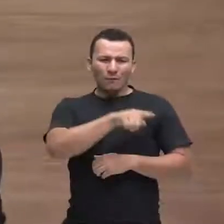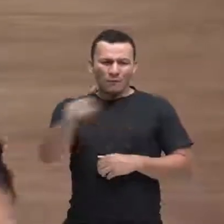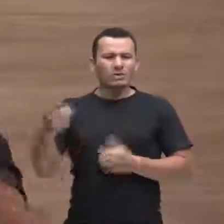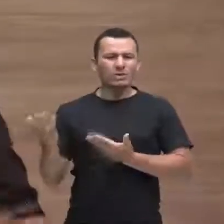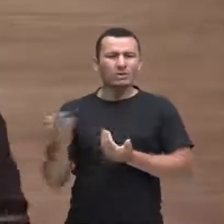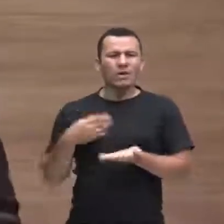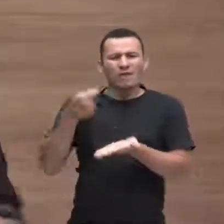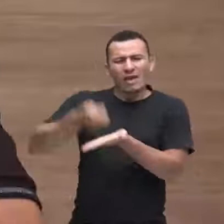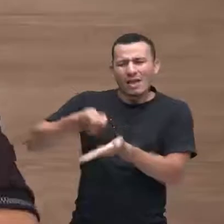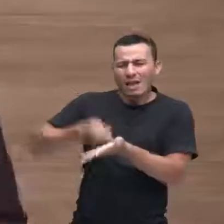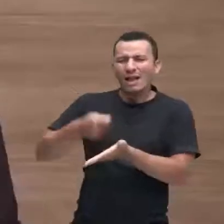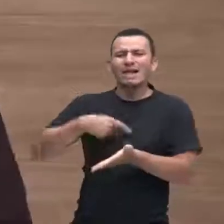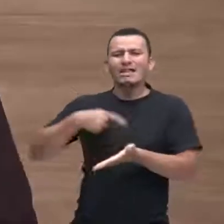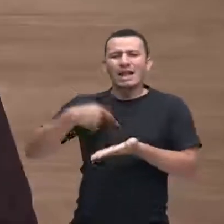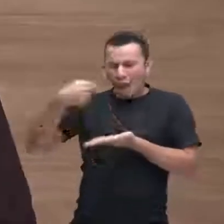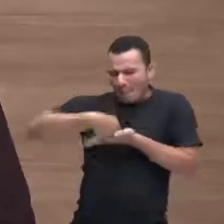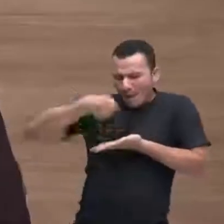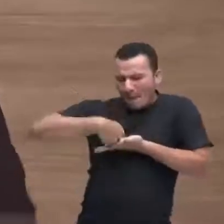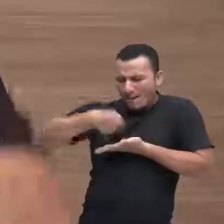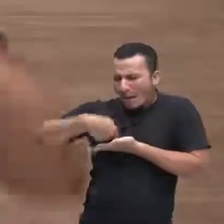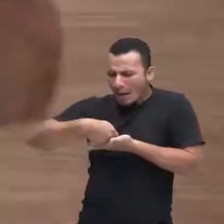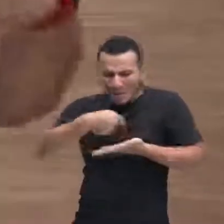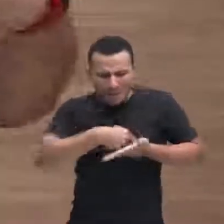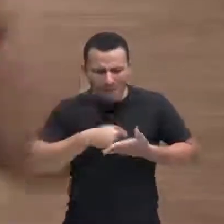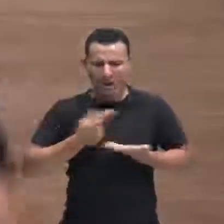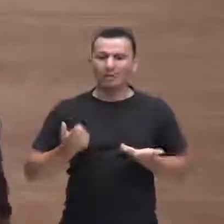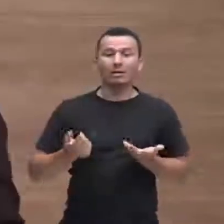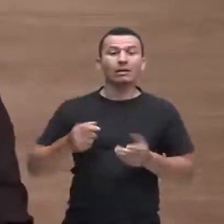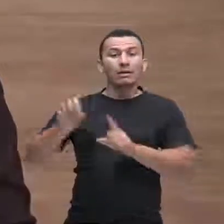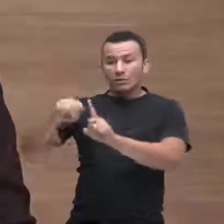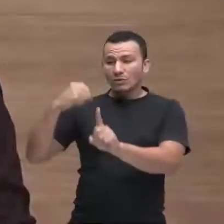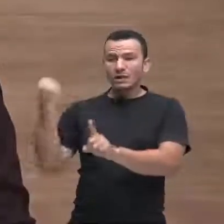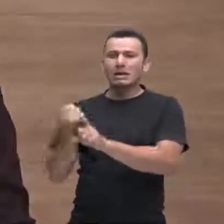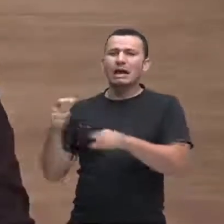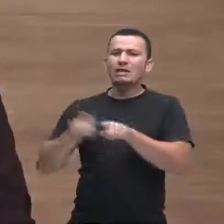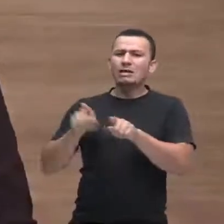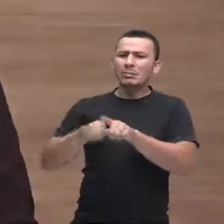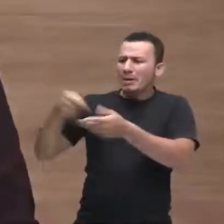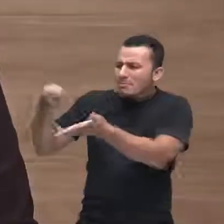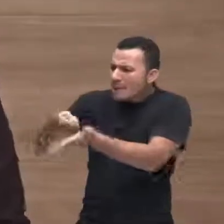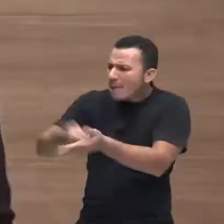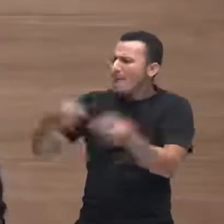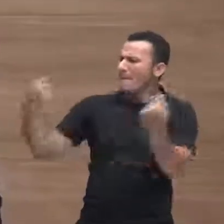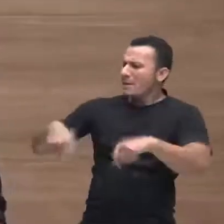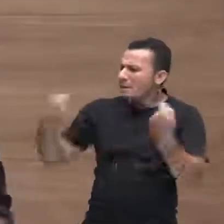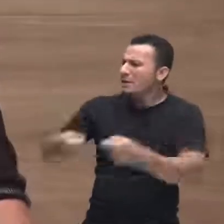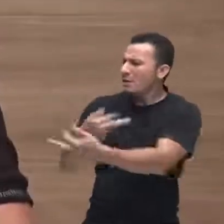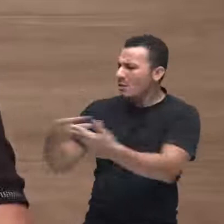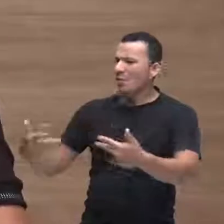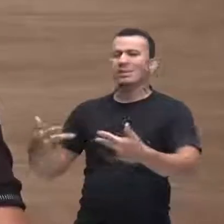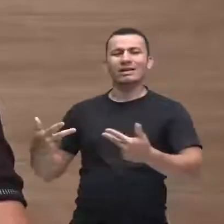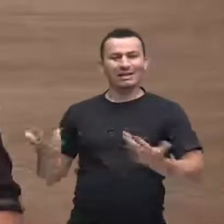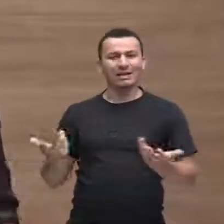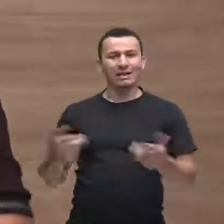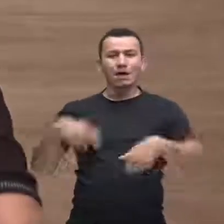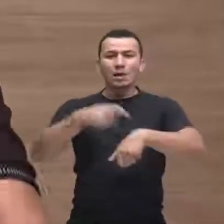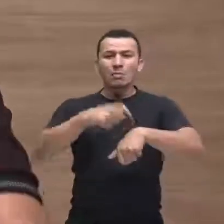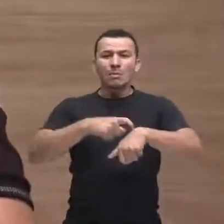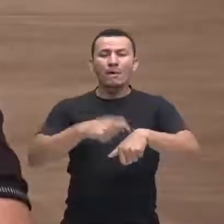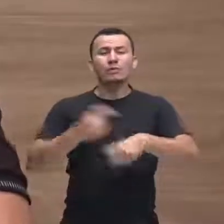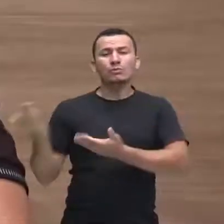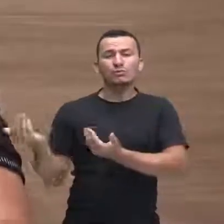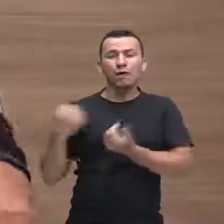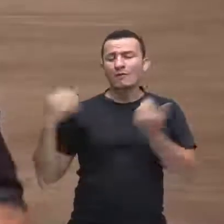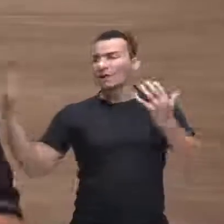por um lado, vocês se cobram e a sociedade cobra muito. Tem momentos que vocês não sabem, tem momentos que